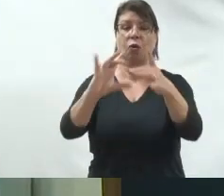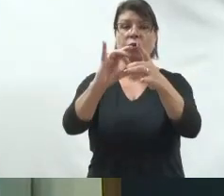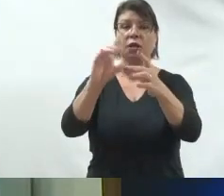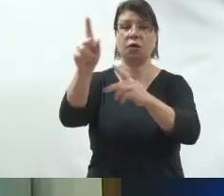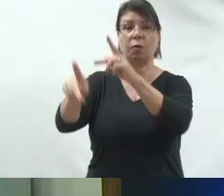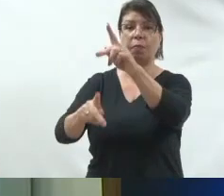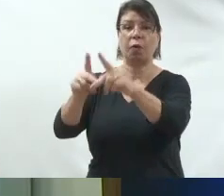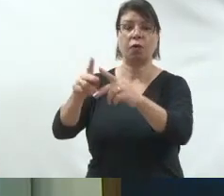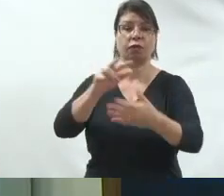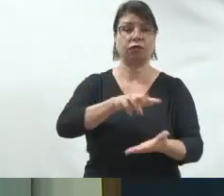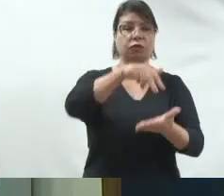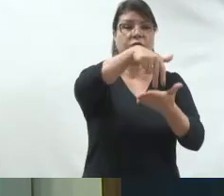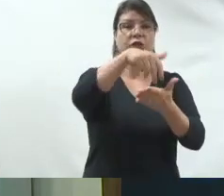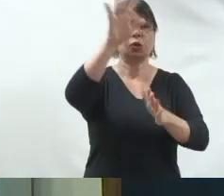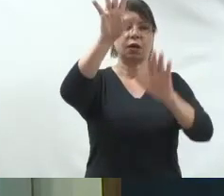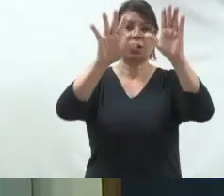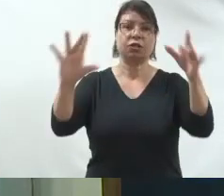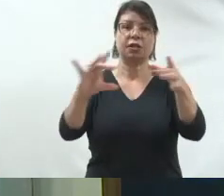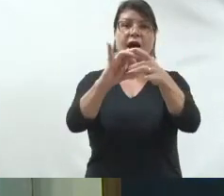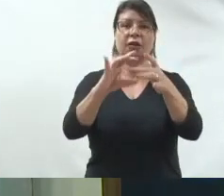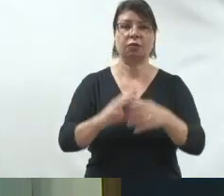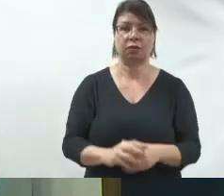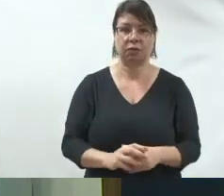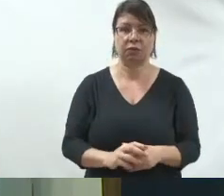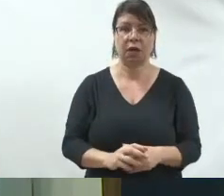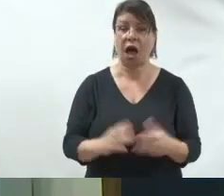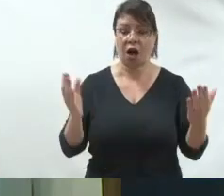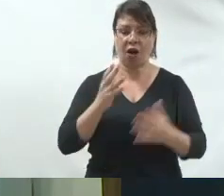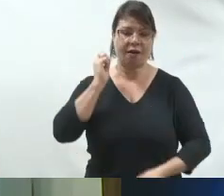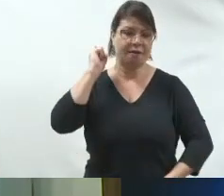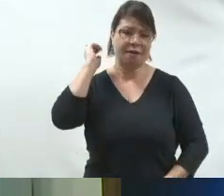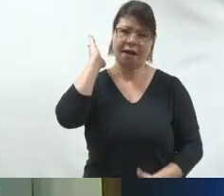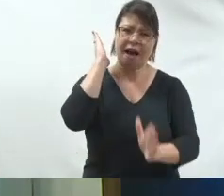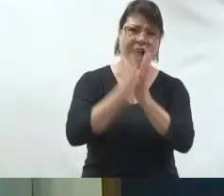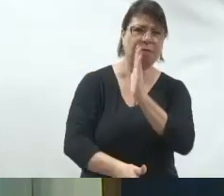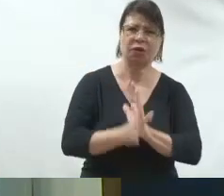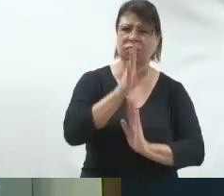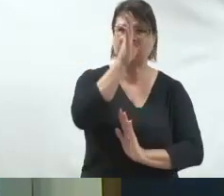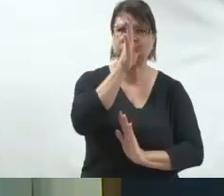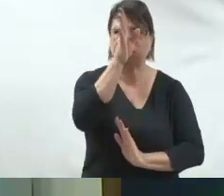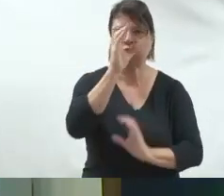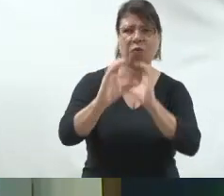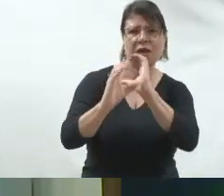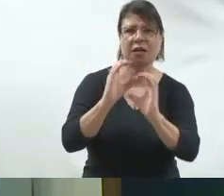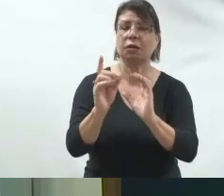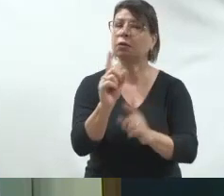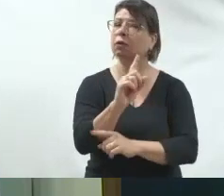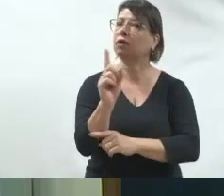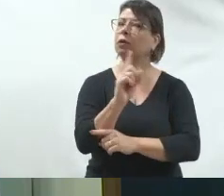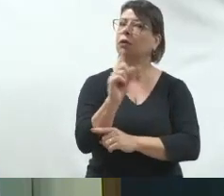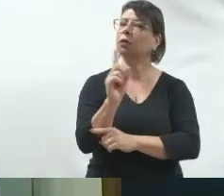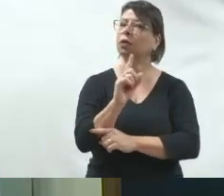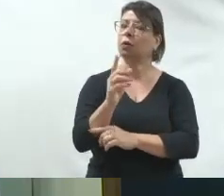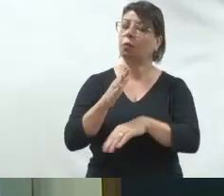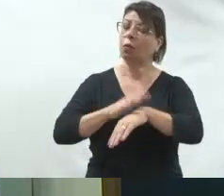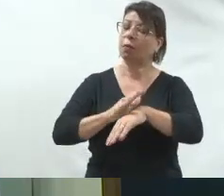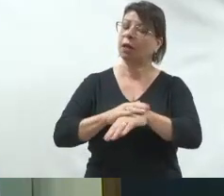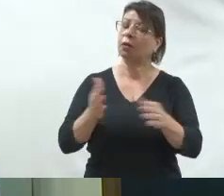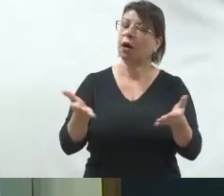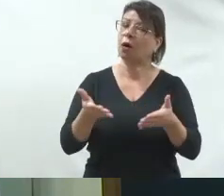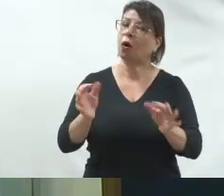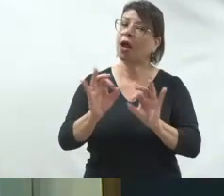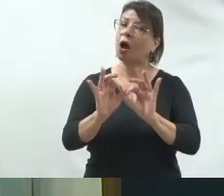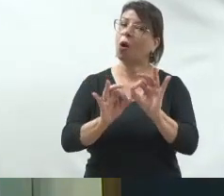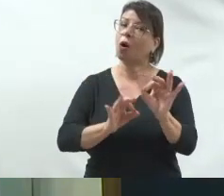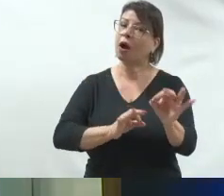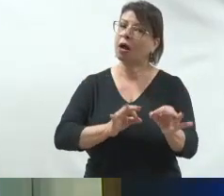viável. Então, o momento agora não é sair correndo para poder fazer a comunicação da sua campanha eleitoral. O momento agora é de